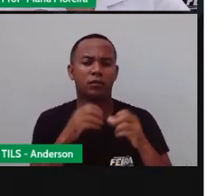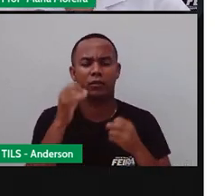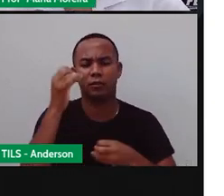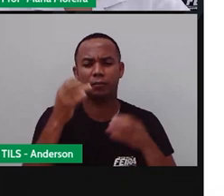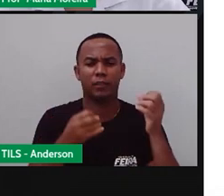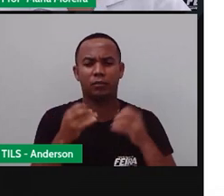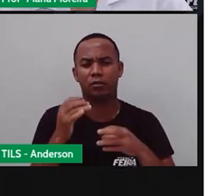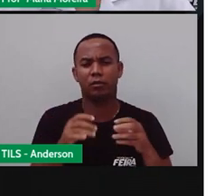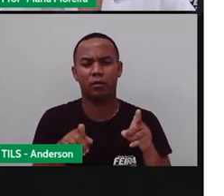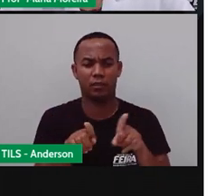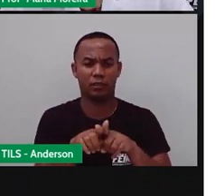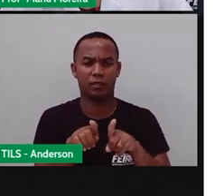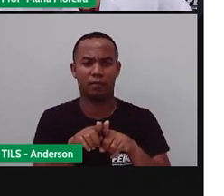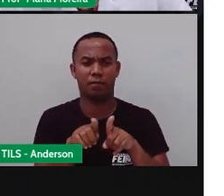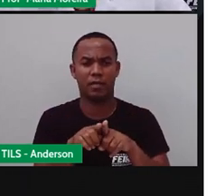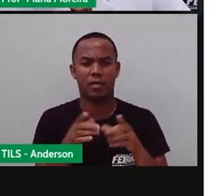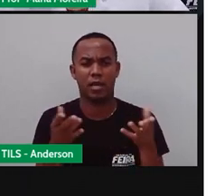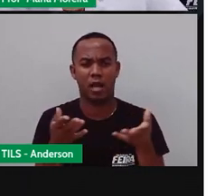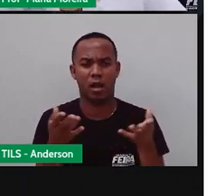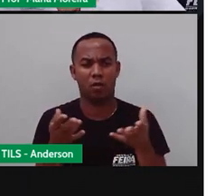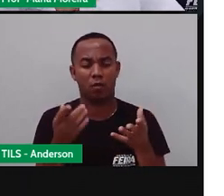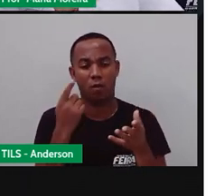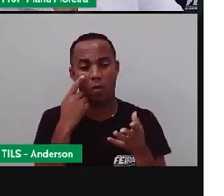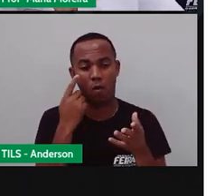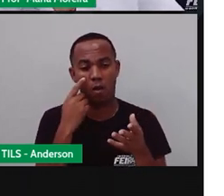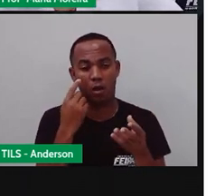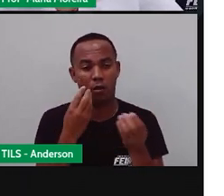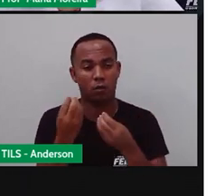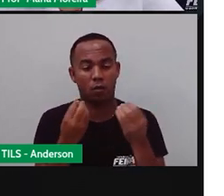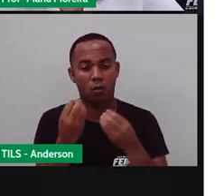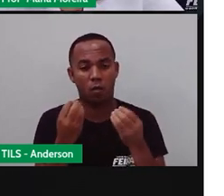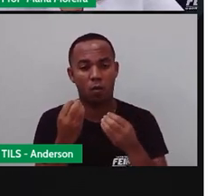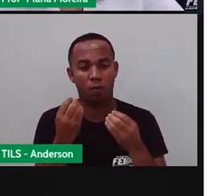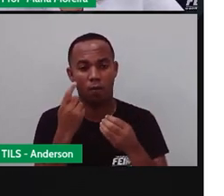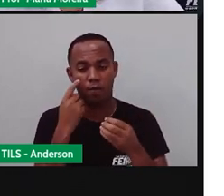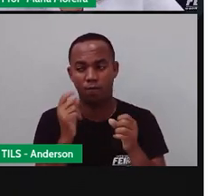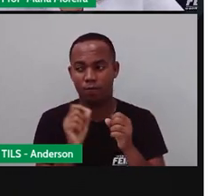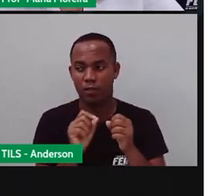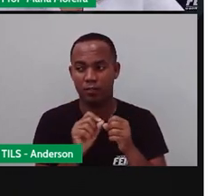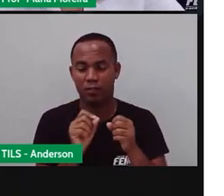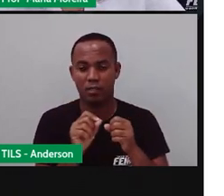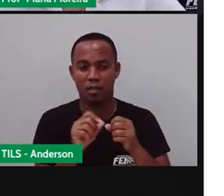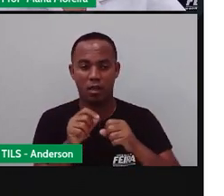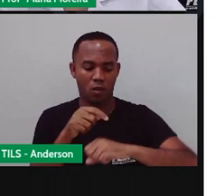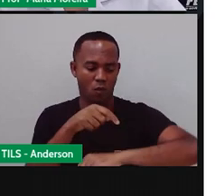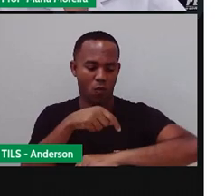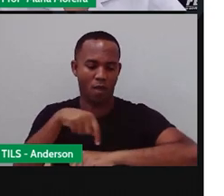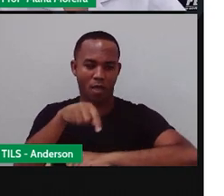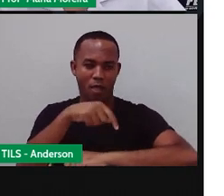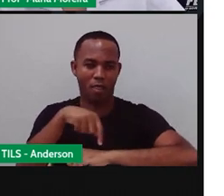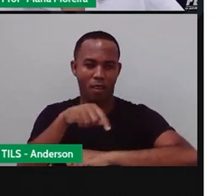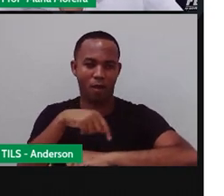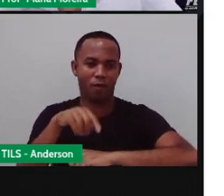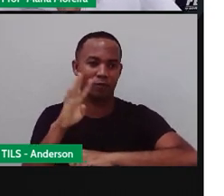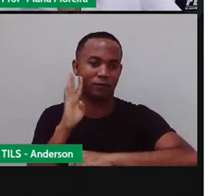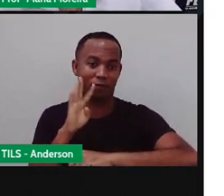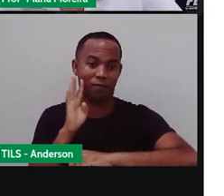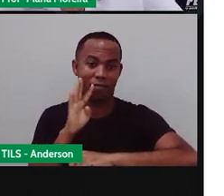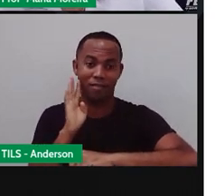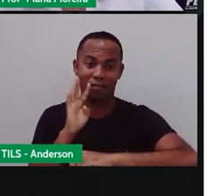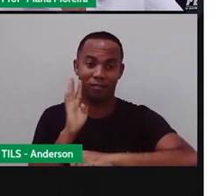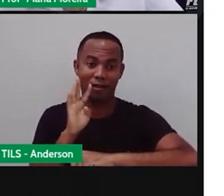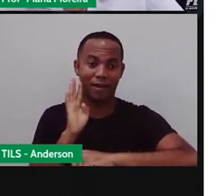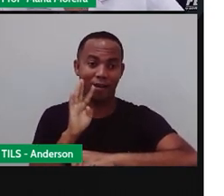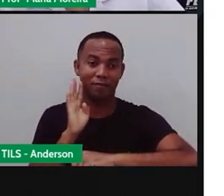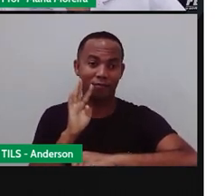que tal, né, agora a gente construir um relógio O que é que vocês acham? Vamos, construir um